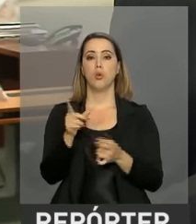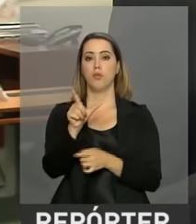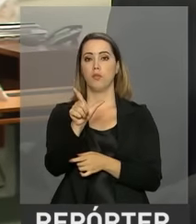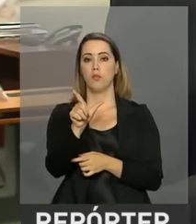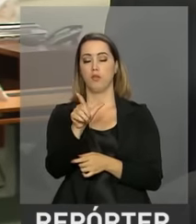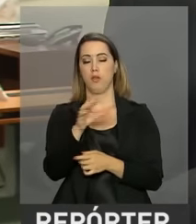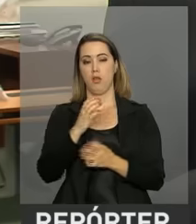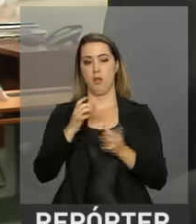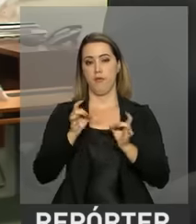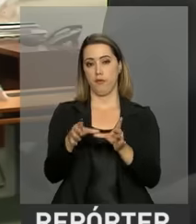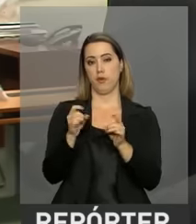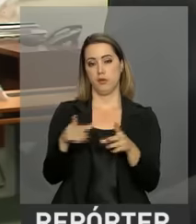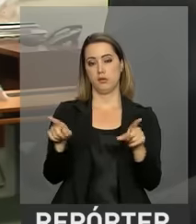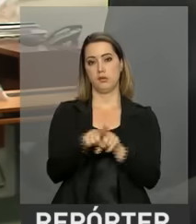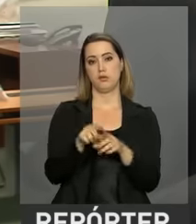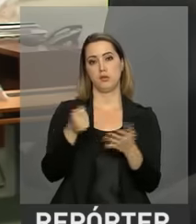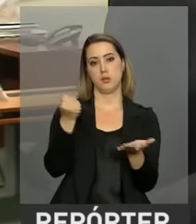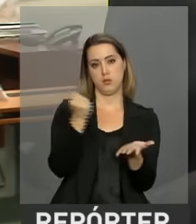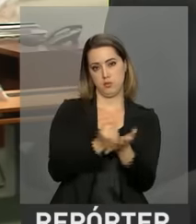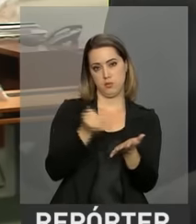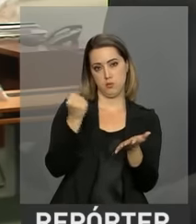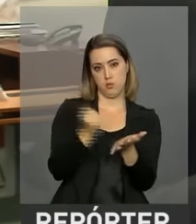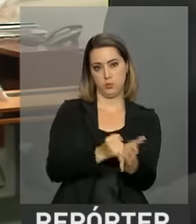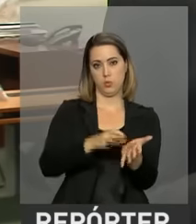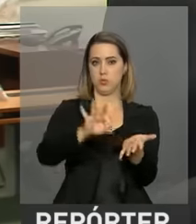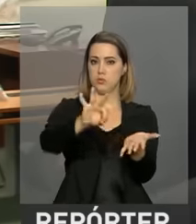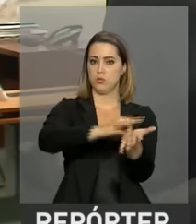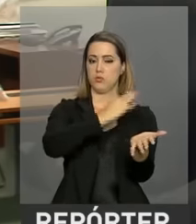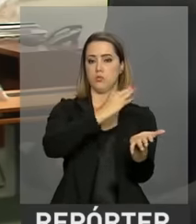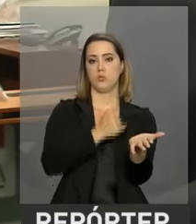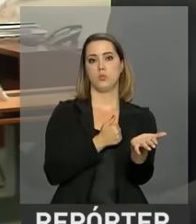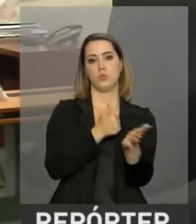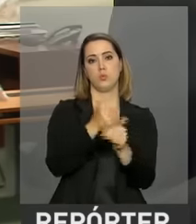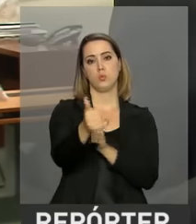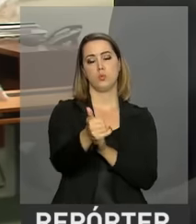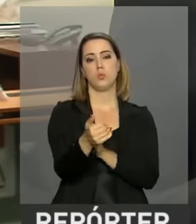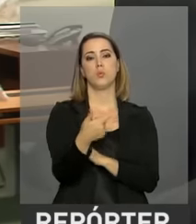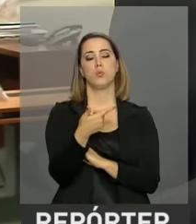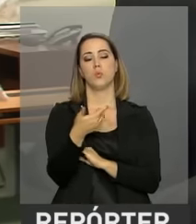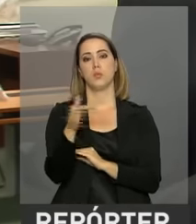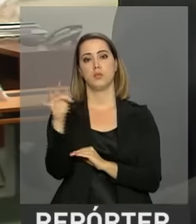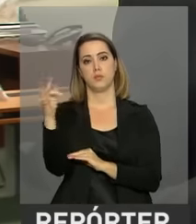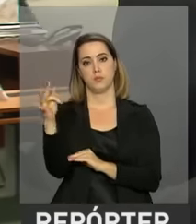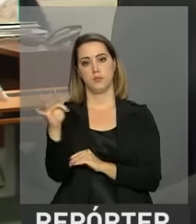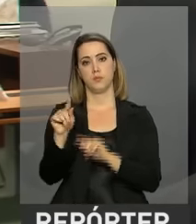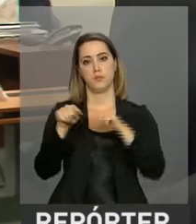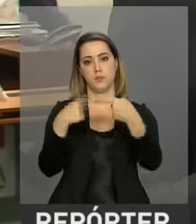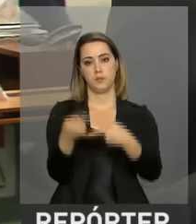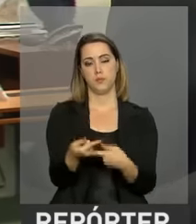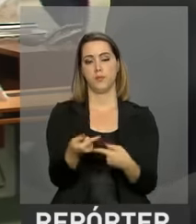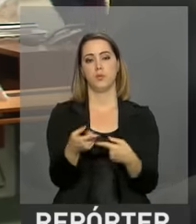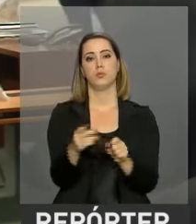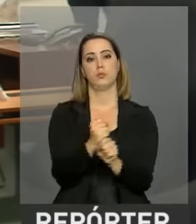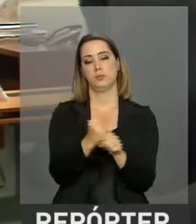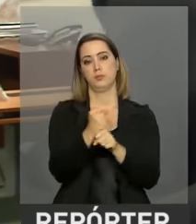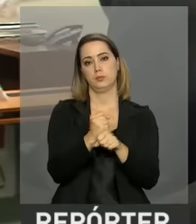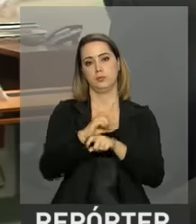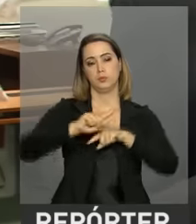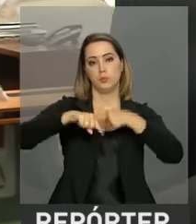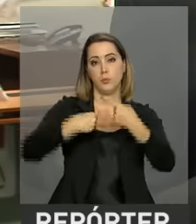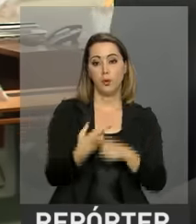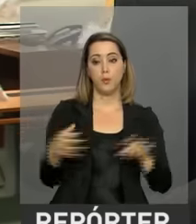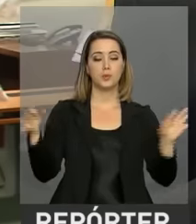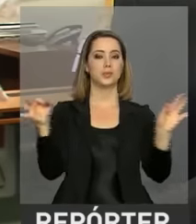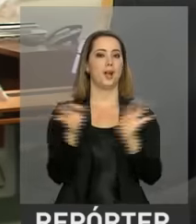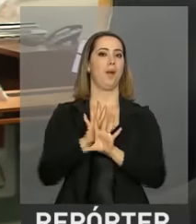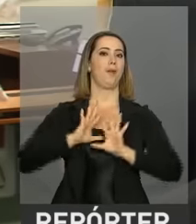deste ano e a previsão de assinatura de contrato é início de fevereiro do ano que vem. Depois de pronta, a transposição do Rio São